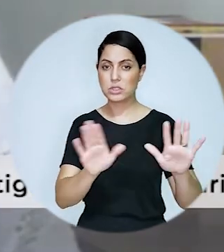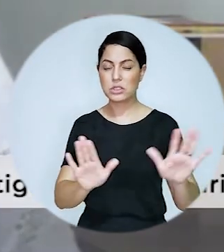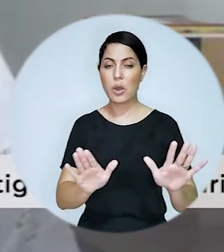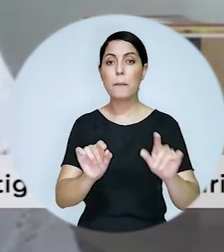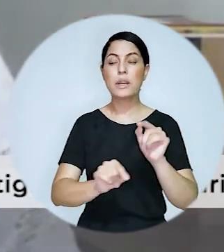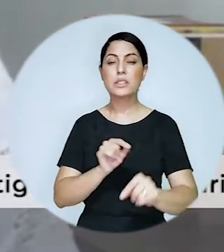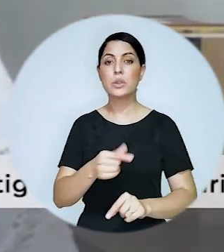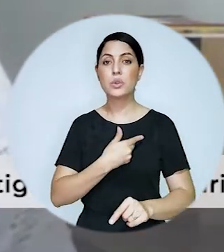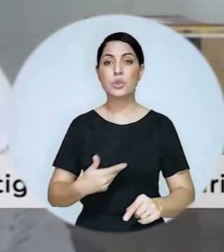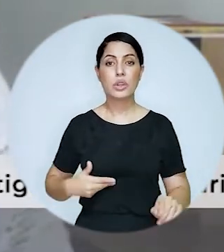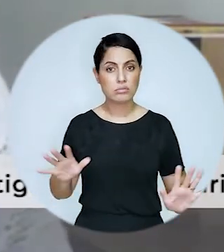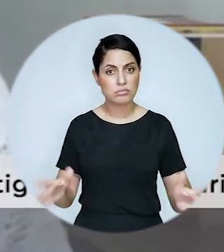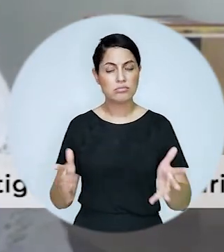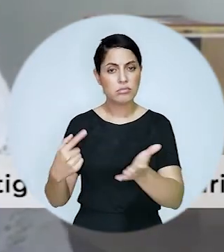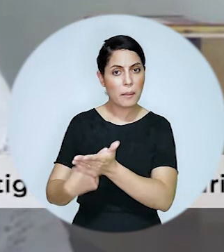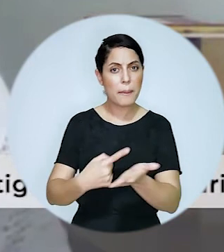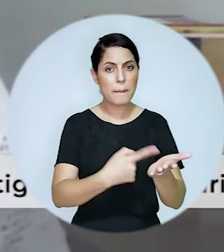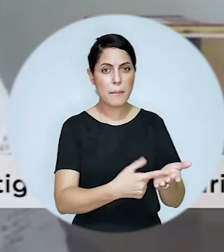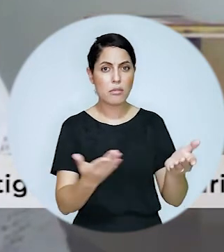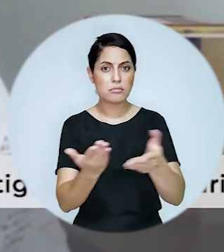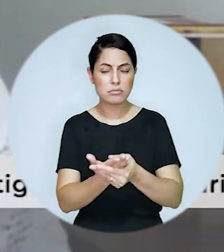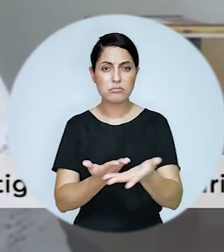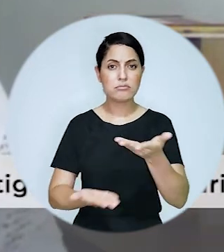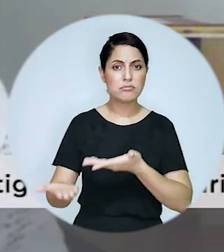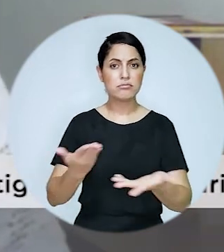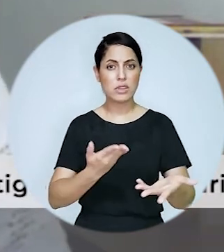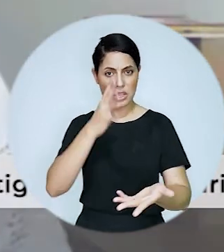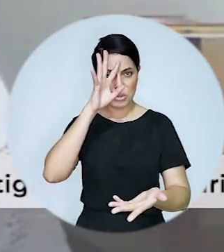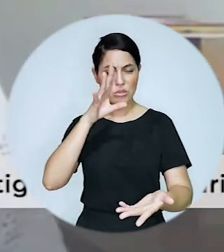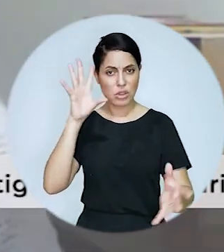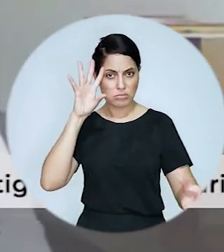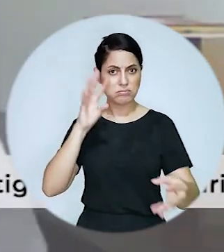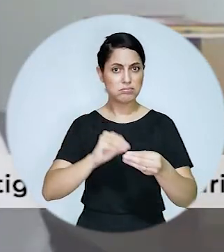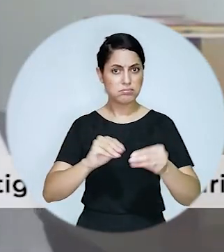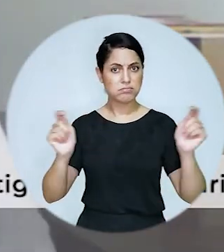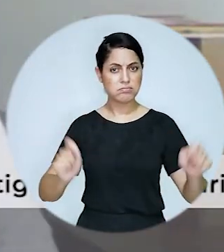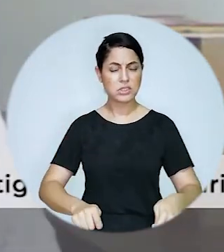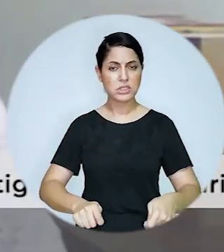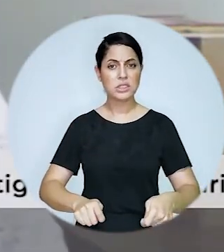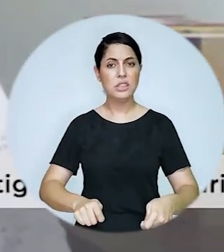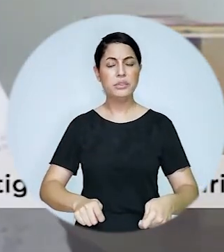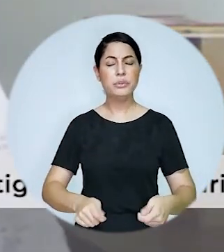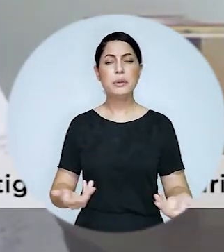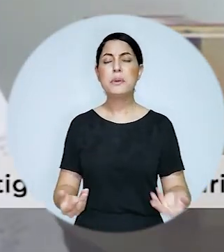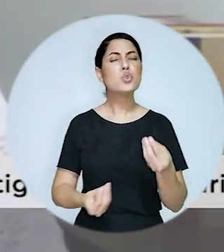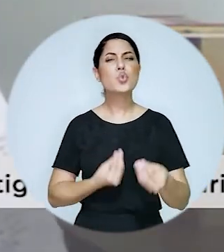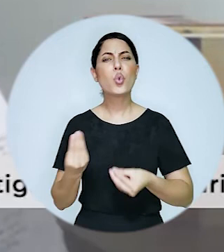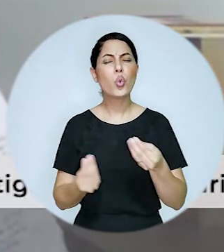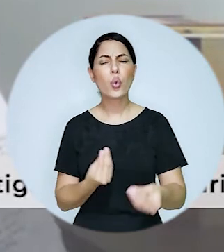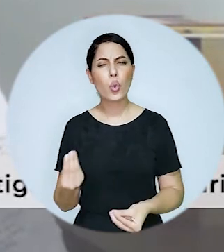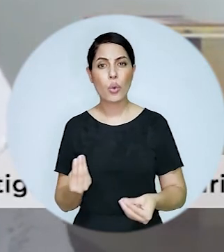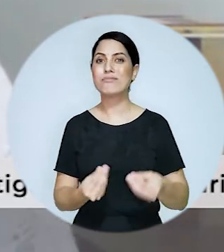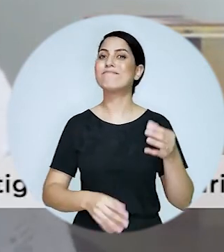mesmo mas até com um incentivo a uma solução consensual com a diferença de que esse consenso se chega muitas